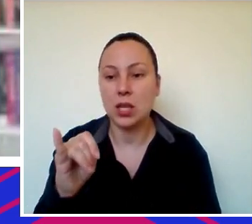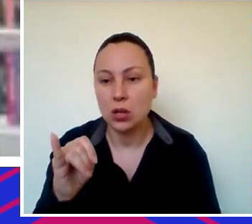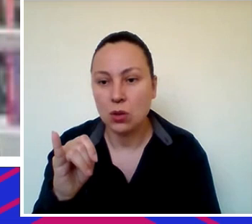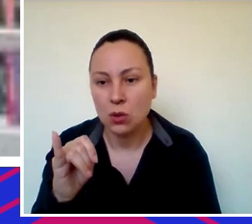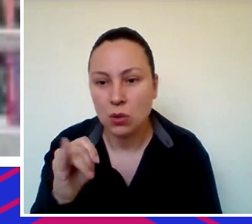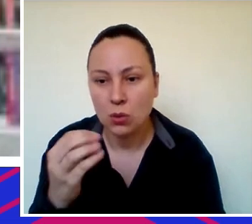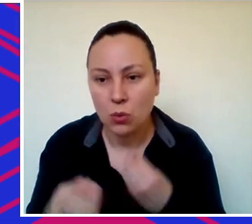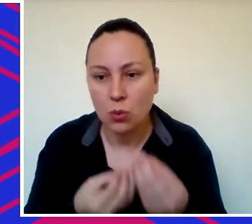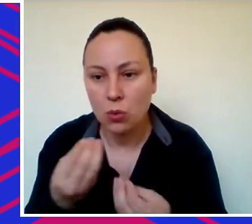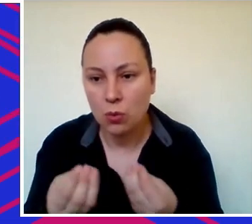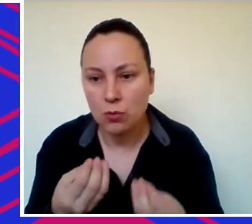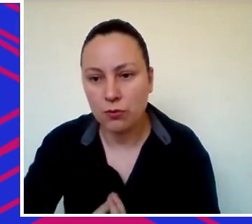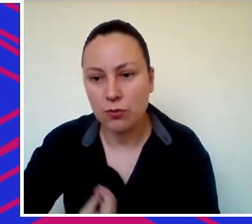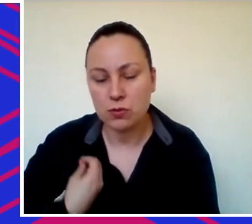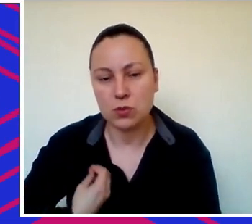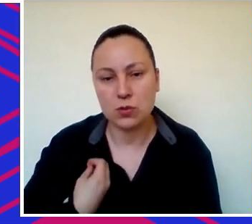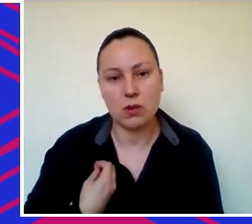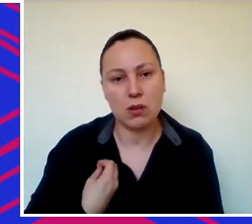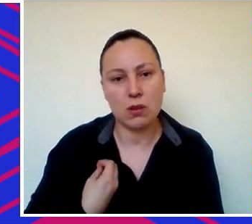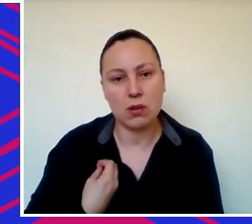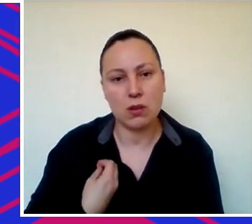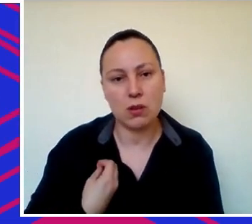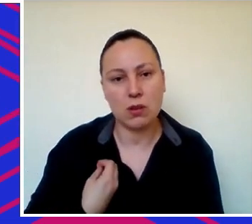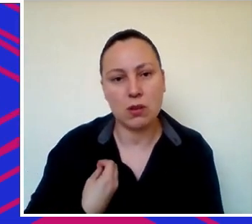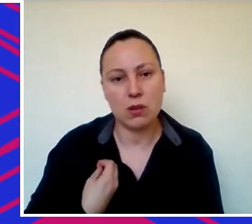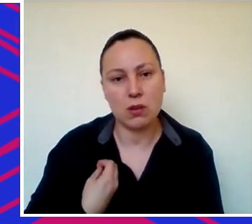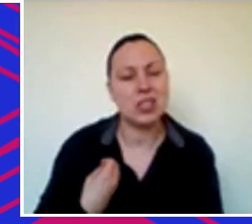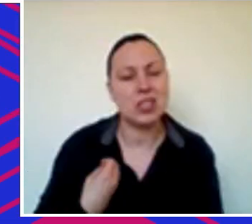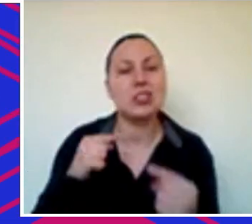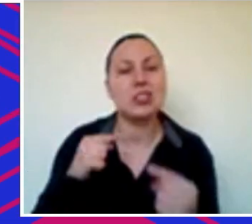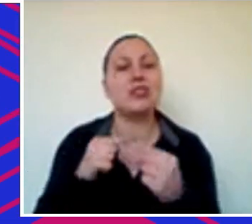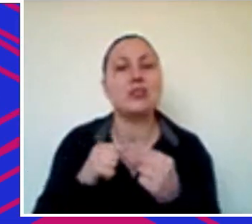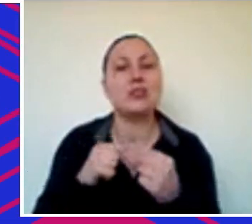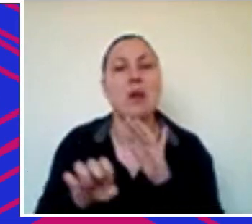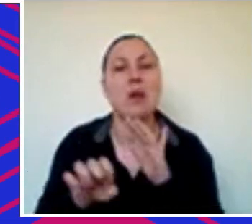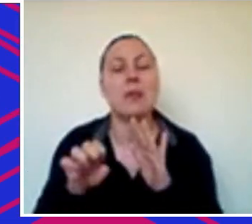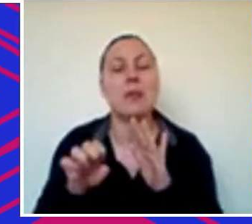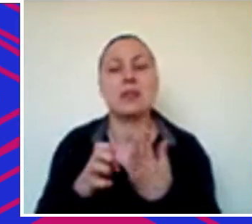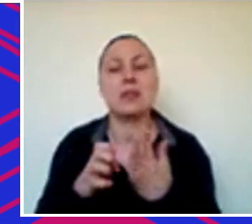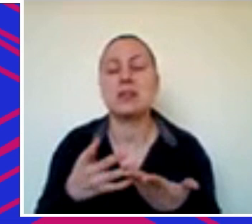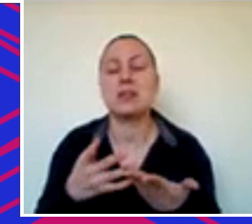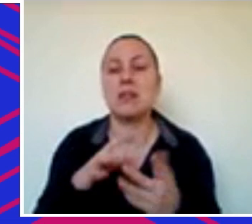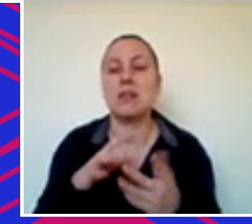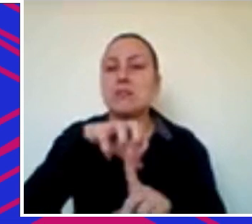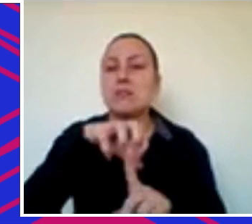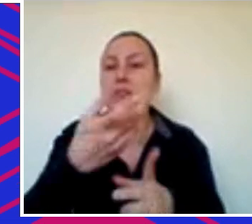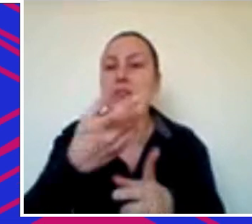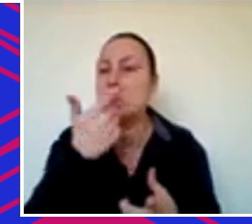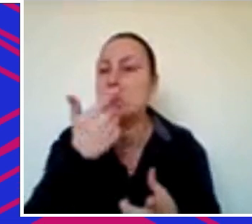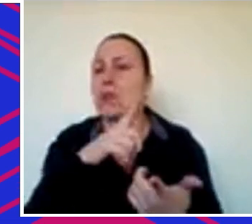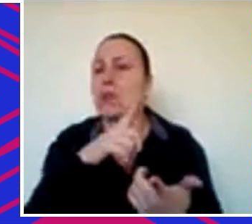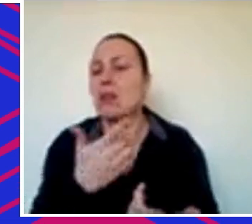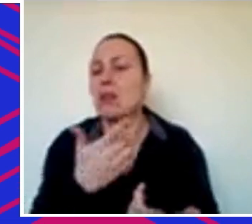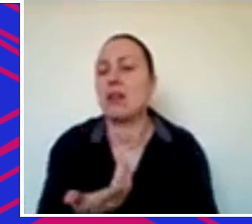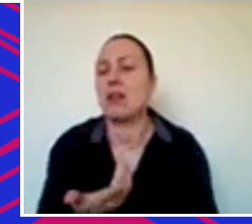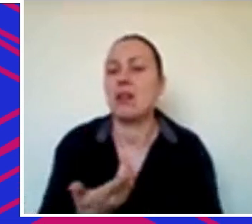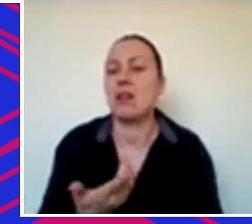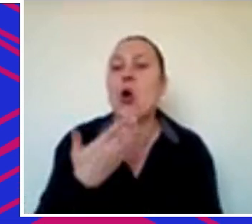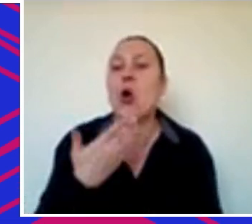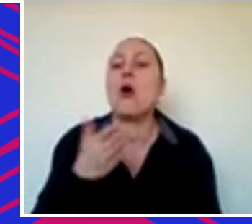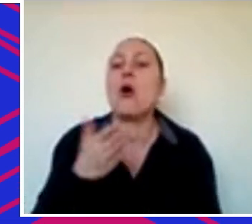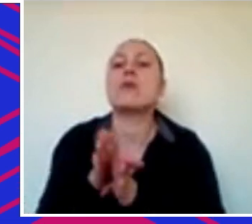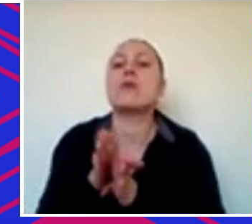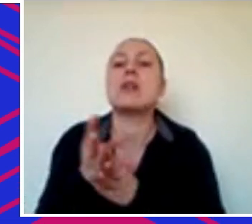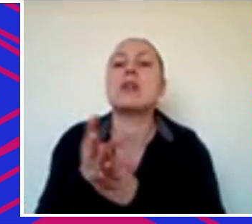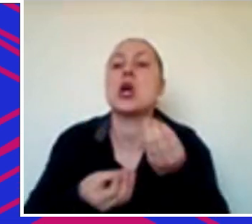funciona a Gabi, que tipo de empresa deve acessar, o que você recomenda, como